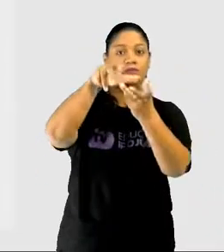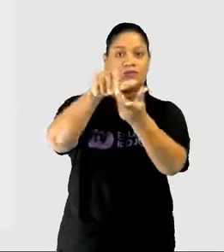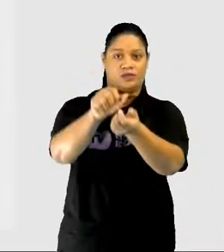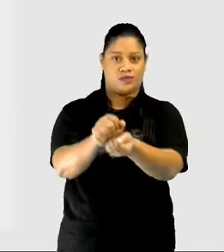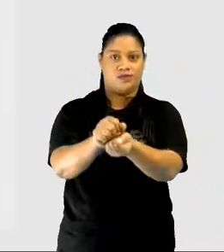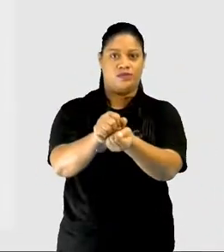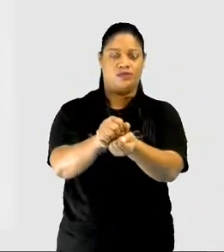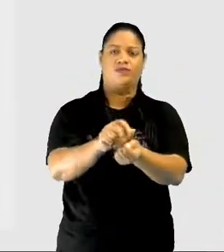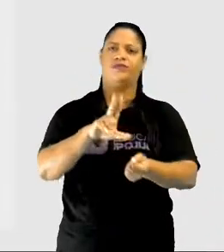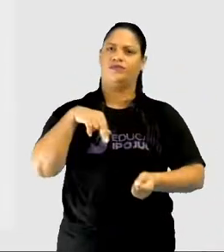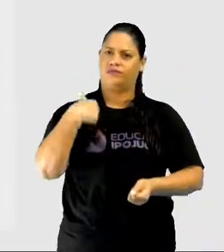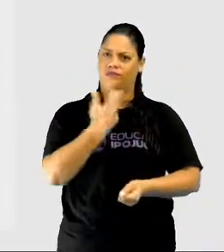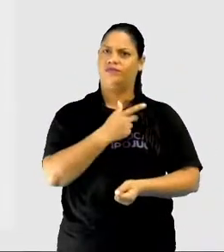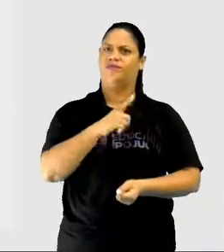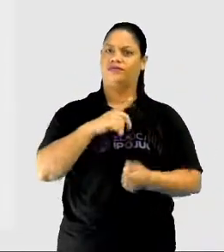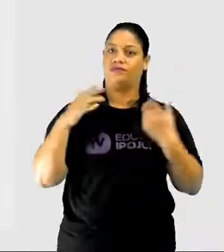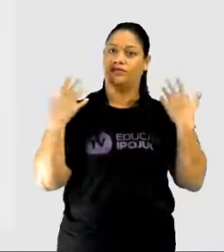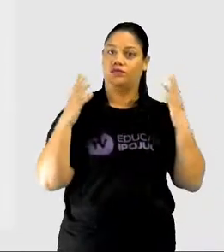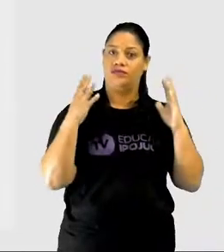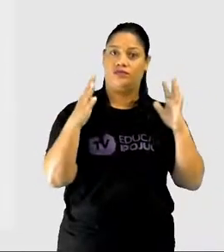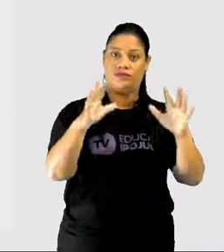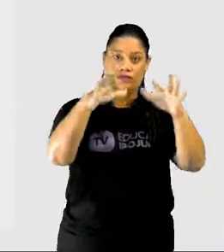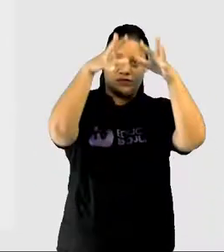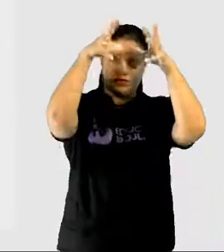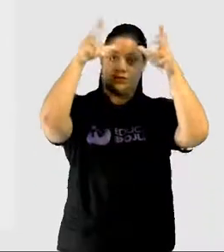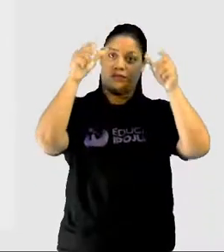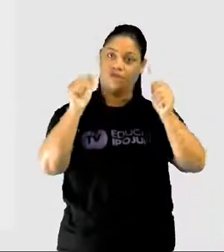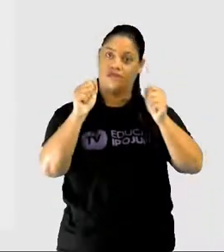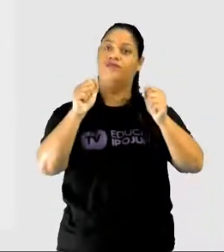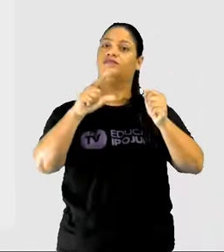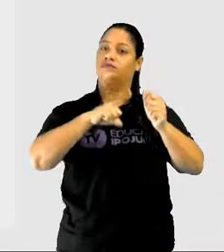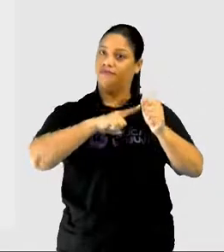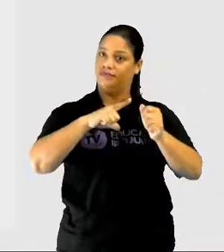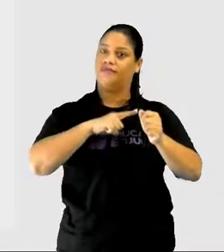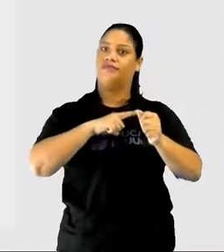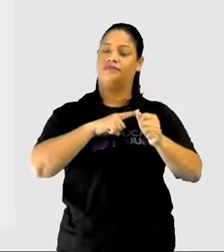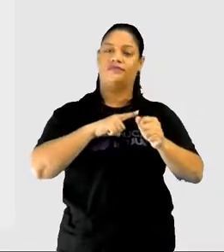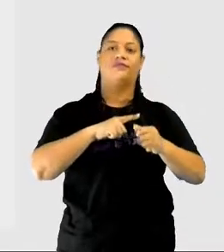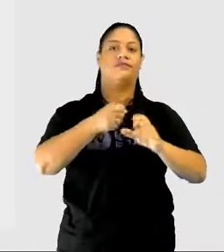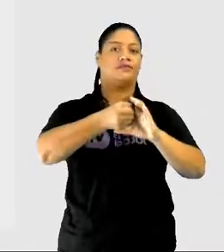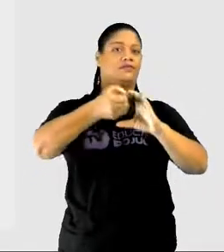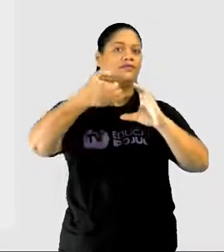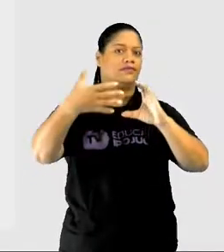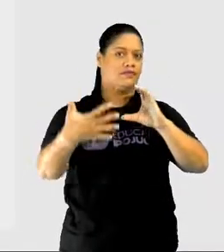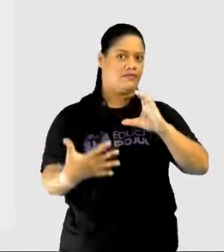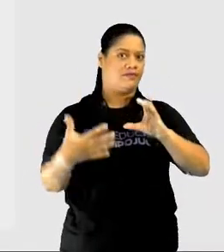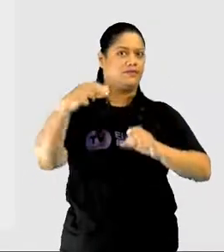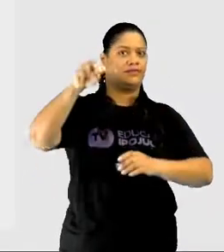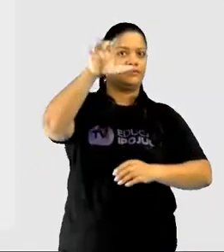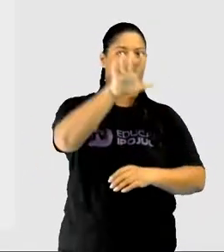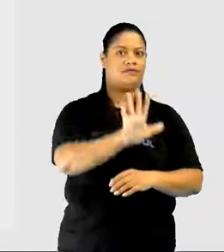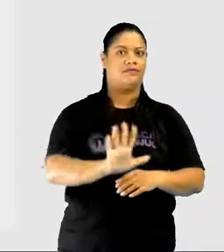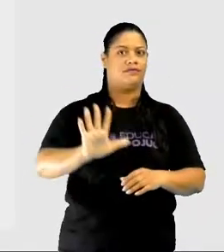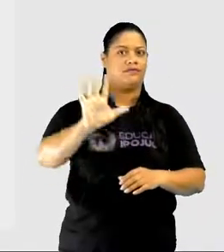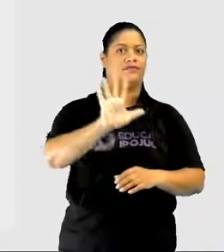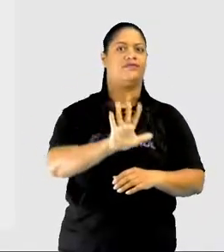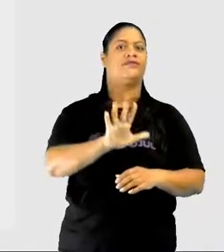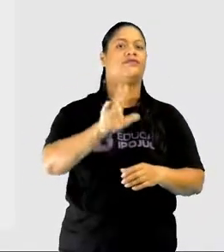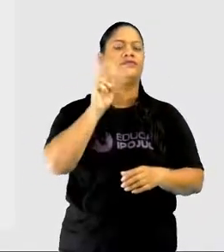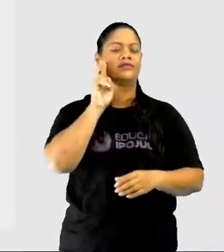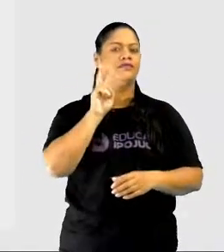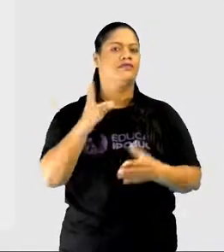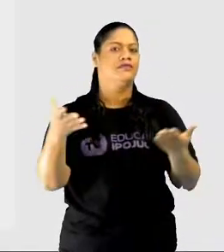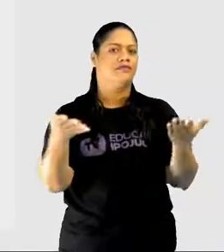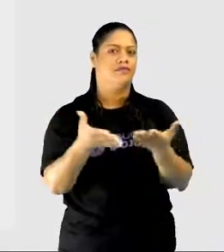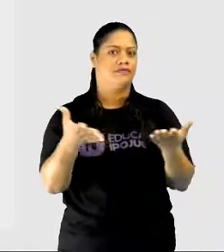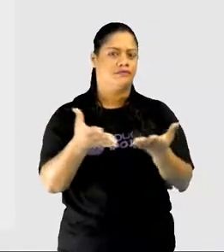Então, a gente tem aí a floresta amazônica, que é a principal característica dessa região. E a gente vai ver